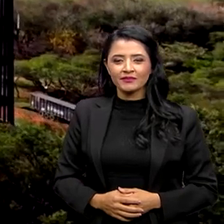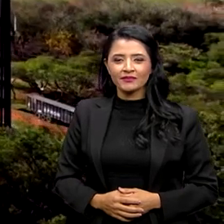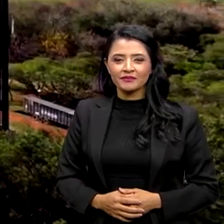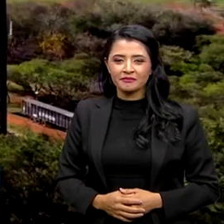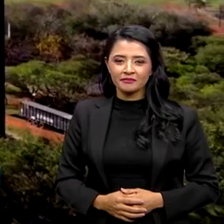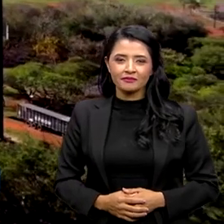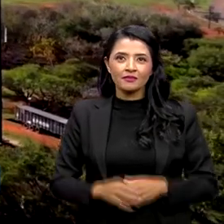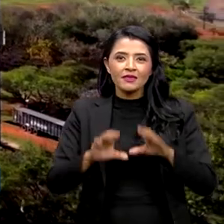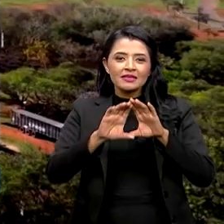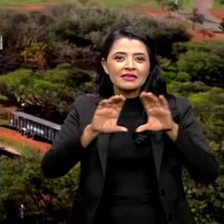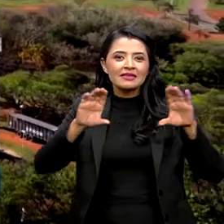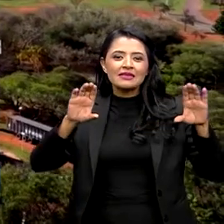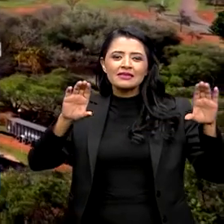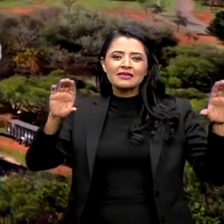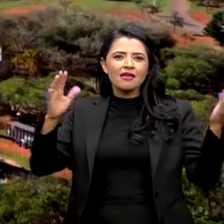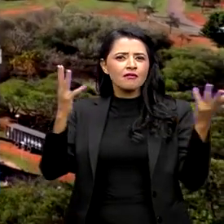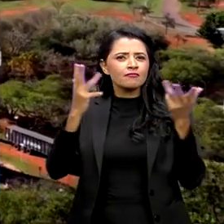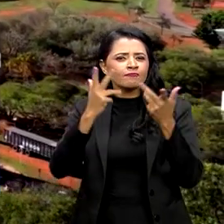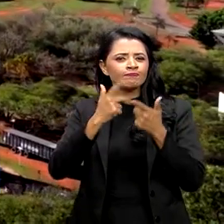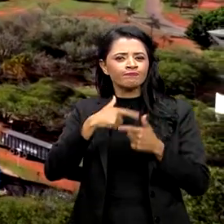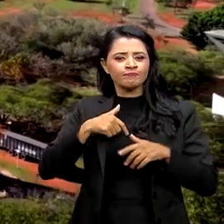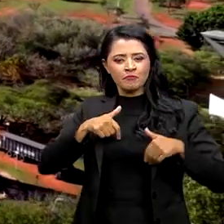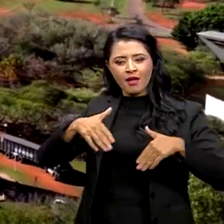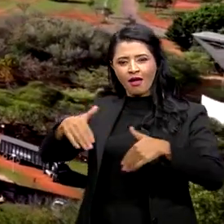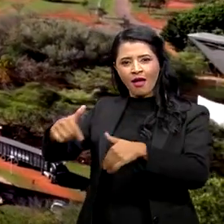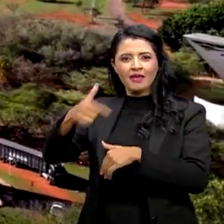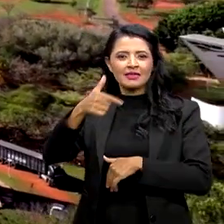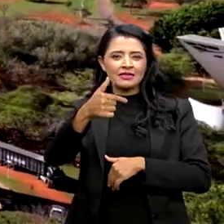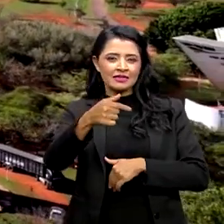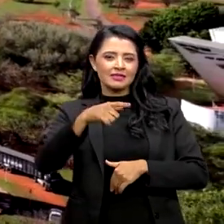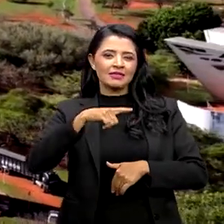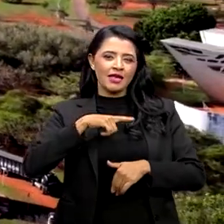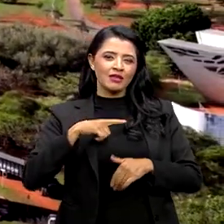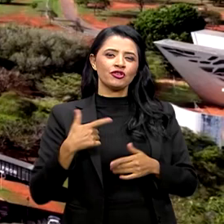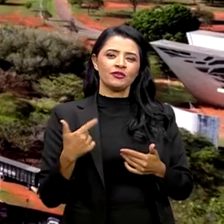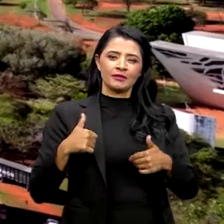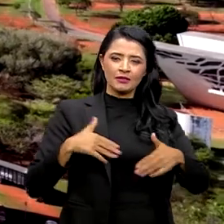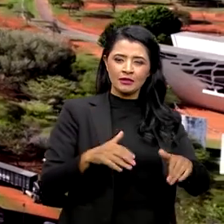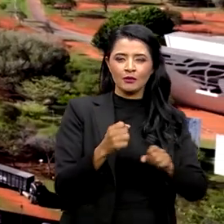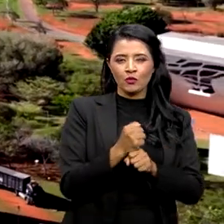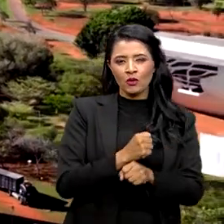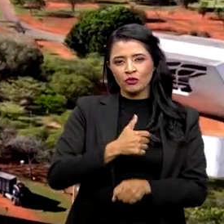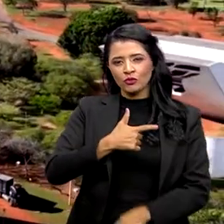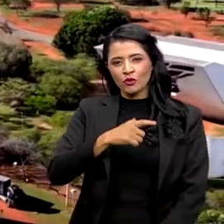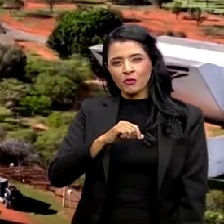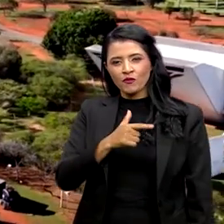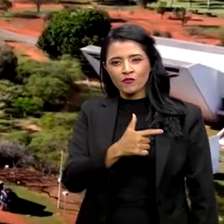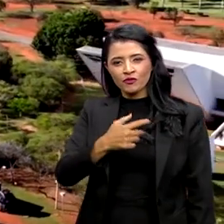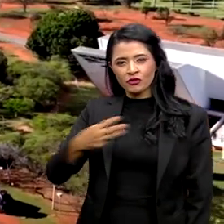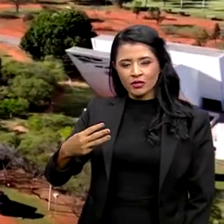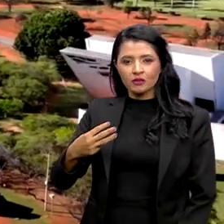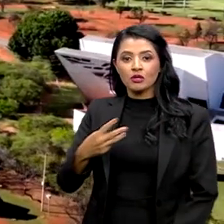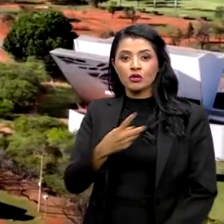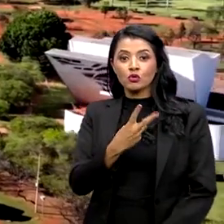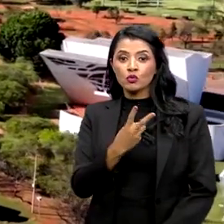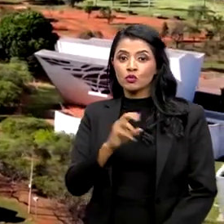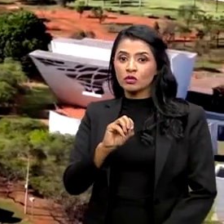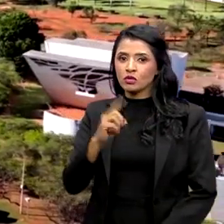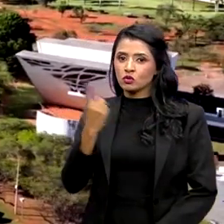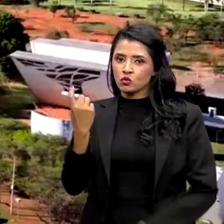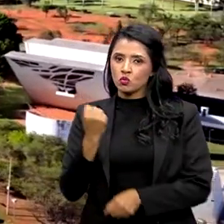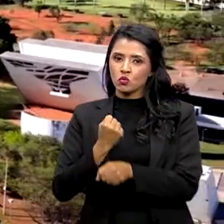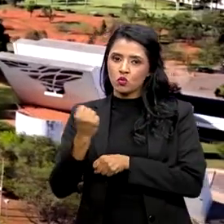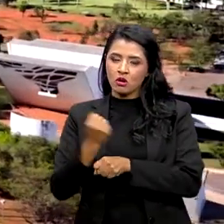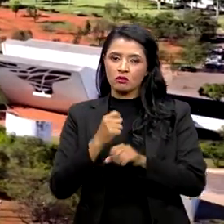Céu de Brigadeiro no desfile de 7 de setembro de 2023. Os 201 anos de